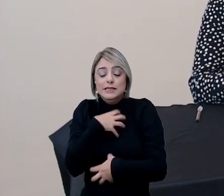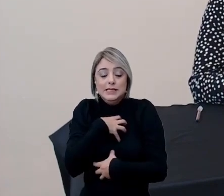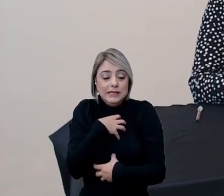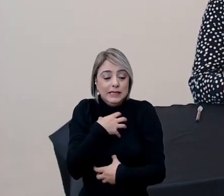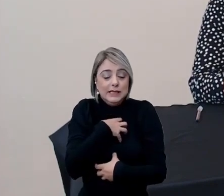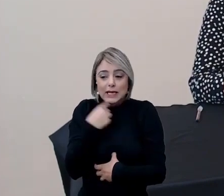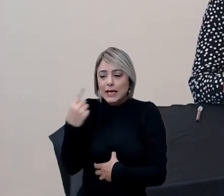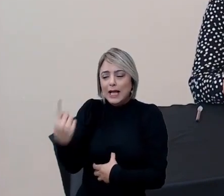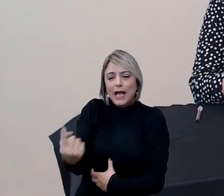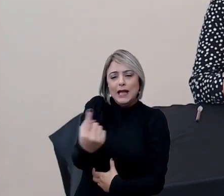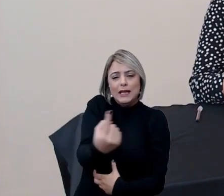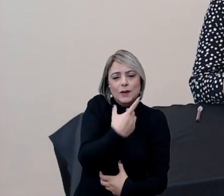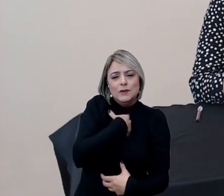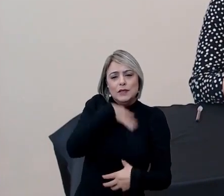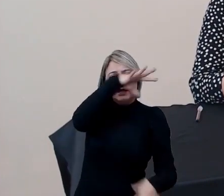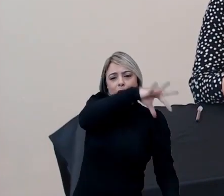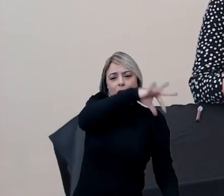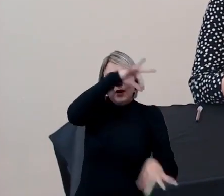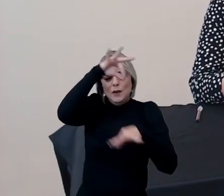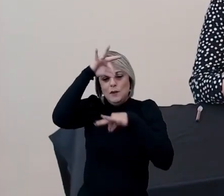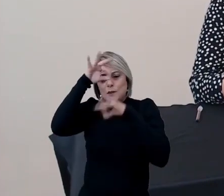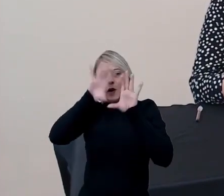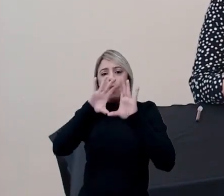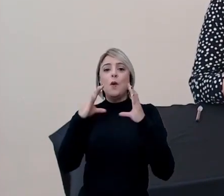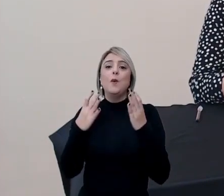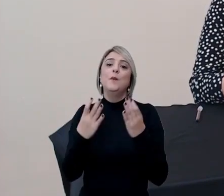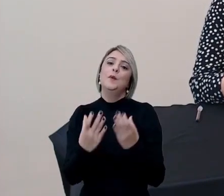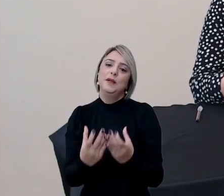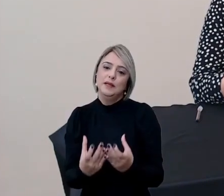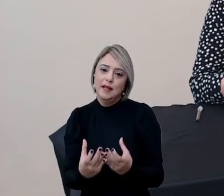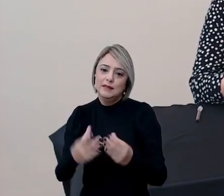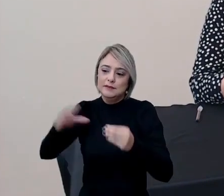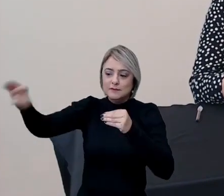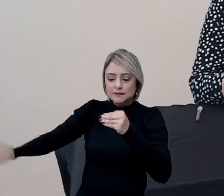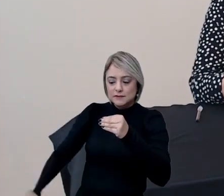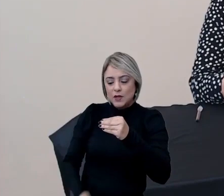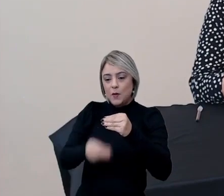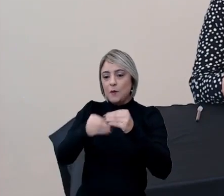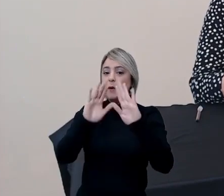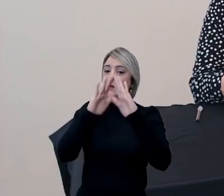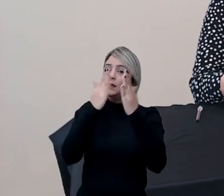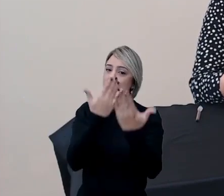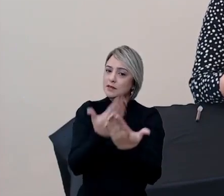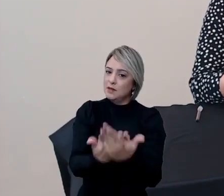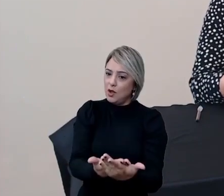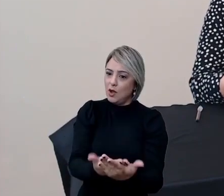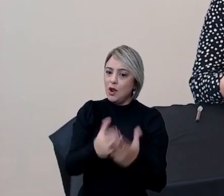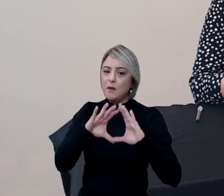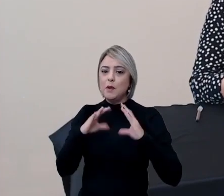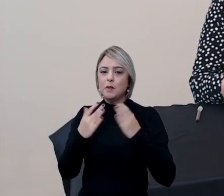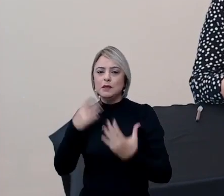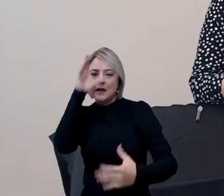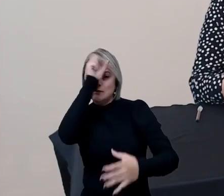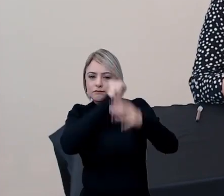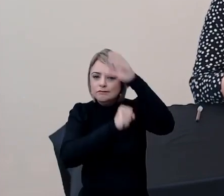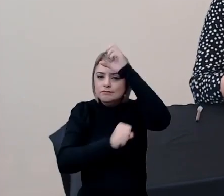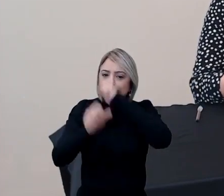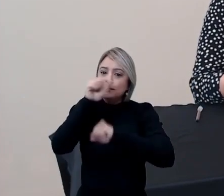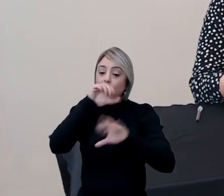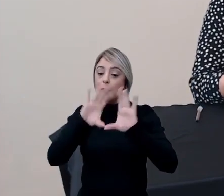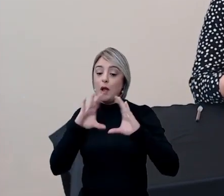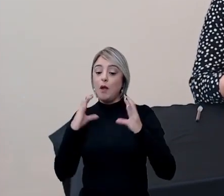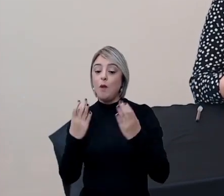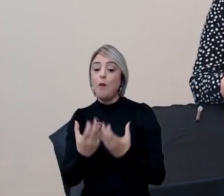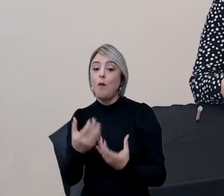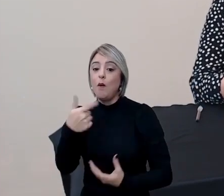sintam pertencentes a uma comunidade, uma comunidade escola, uma comunidade de aprendizagem, uma